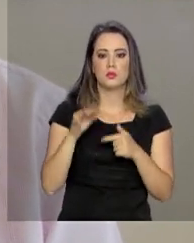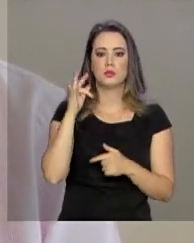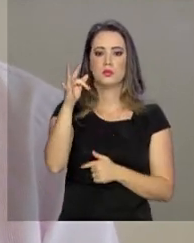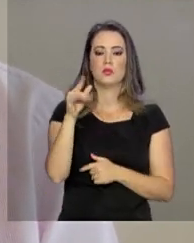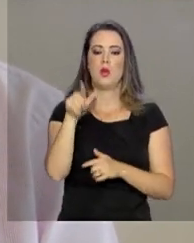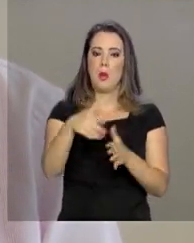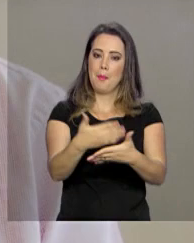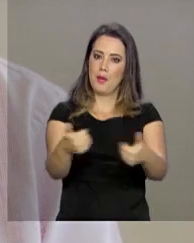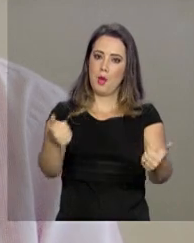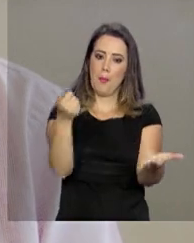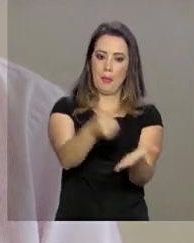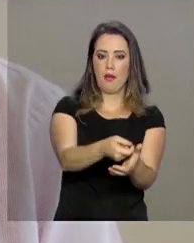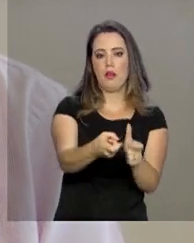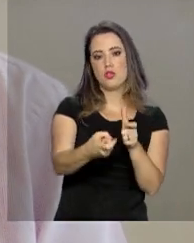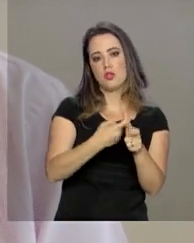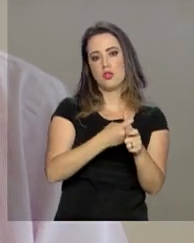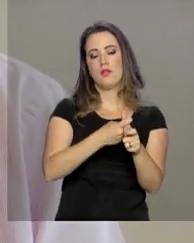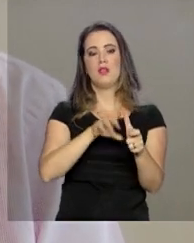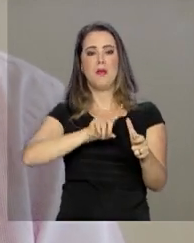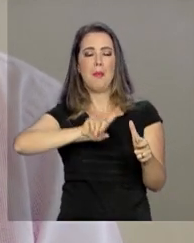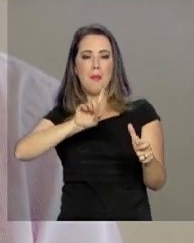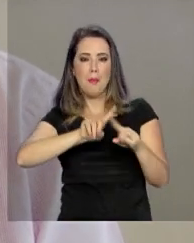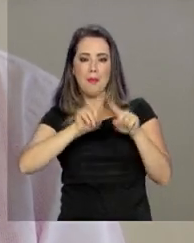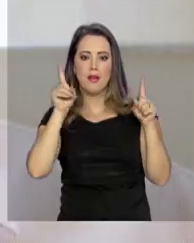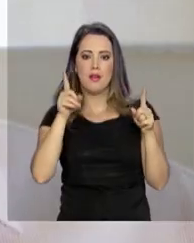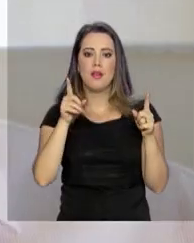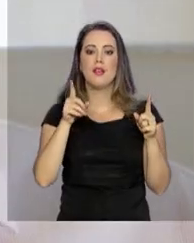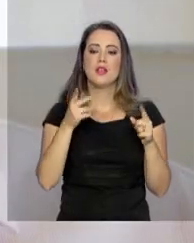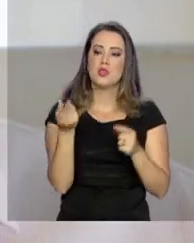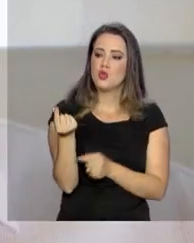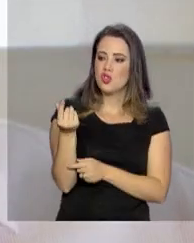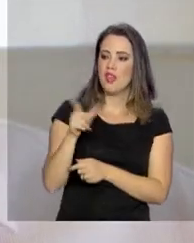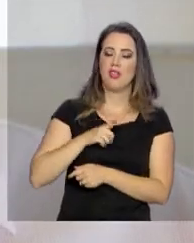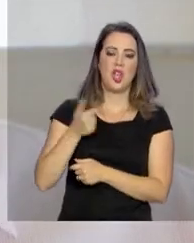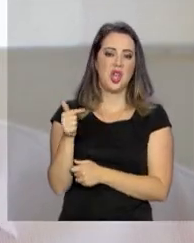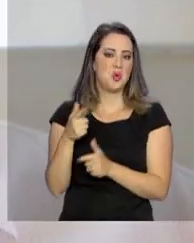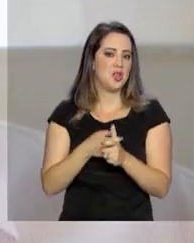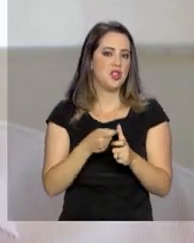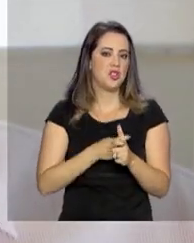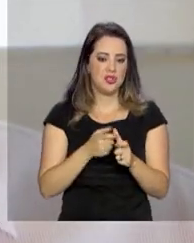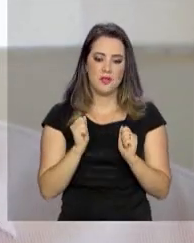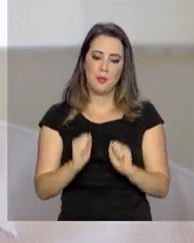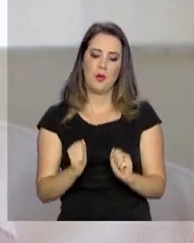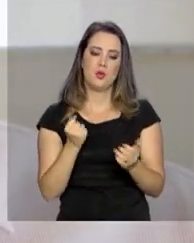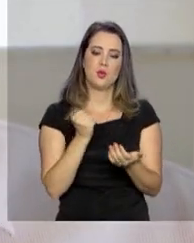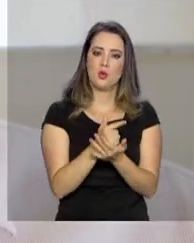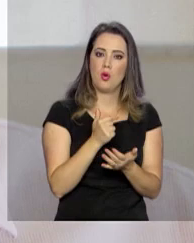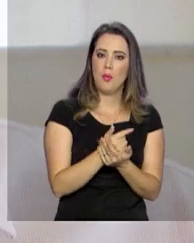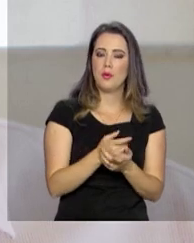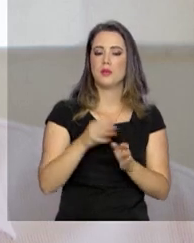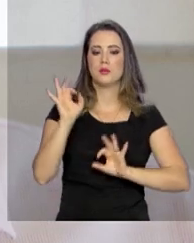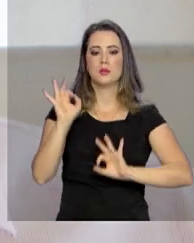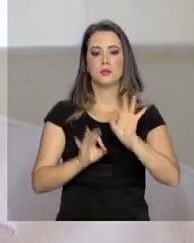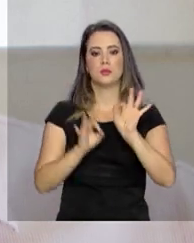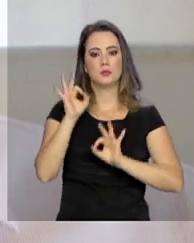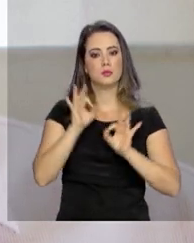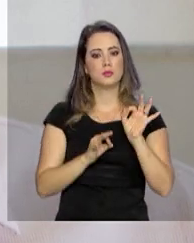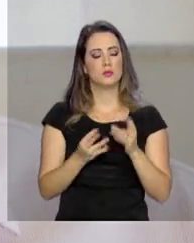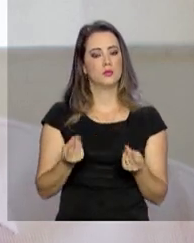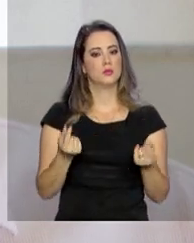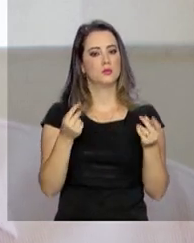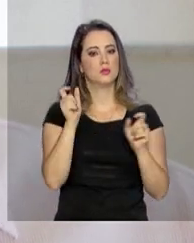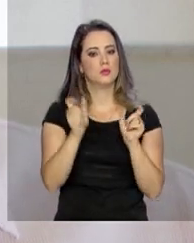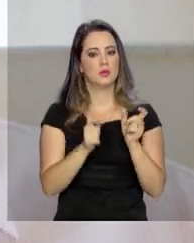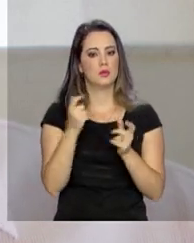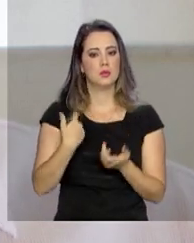não é muito melhor. Agora, aqueles que têm o dinheiro na mão acham que têm que consumir. O comportamento adequado é ter um planejamento financeiro. As